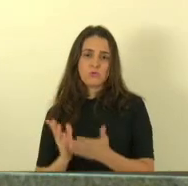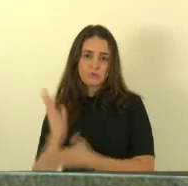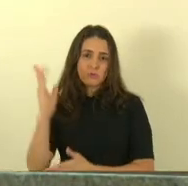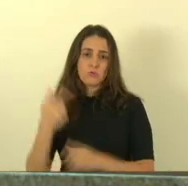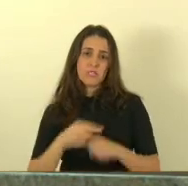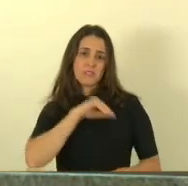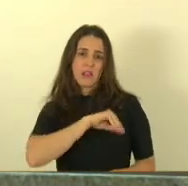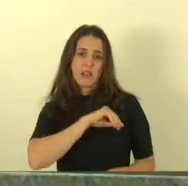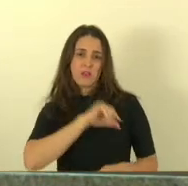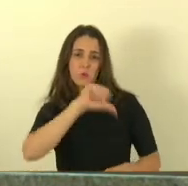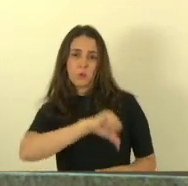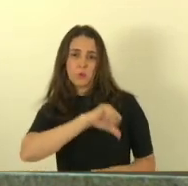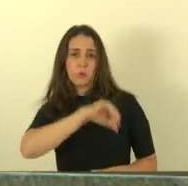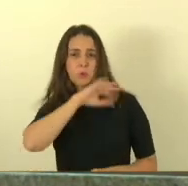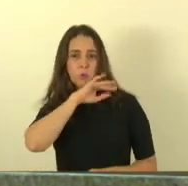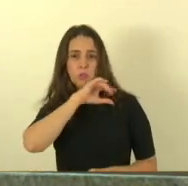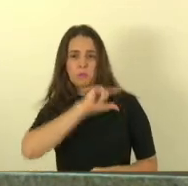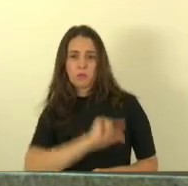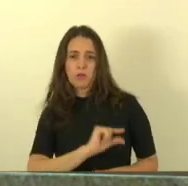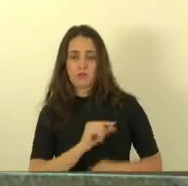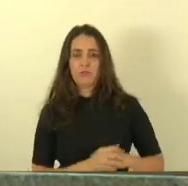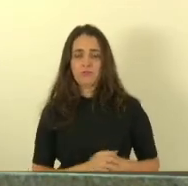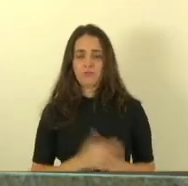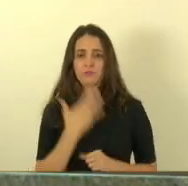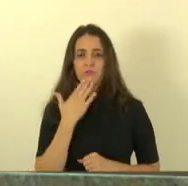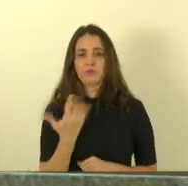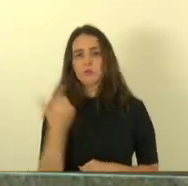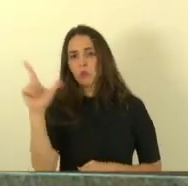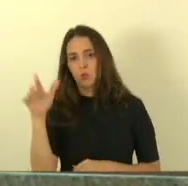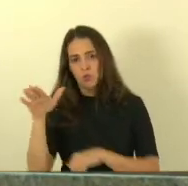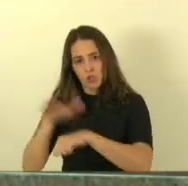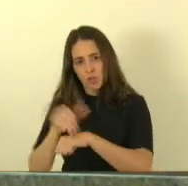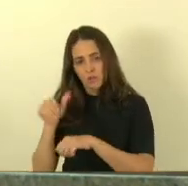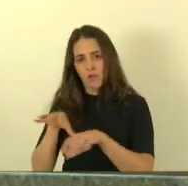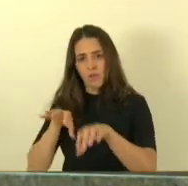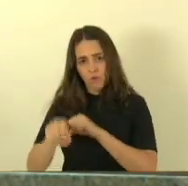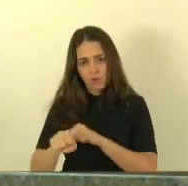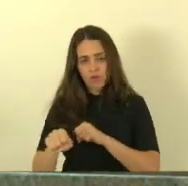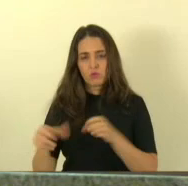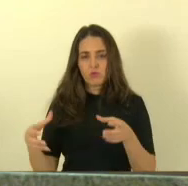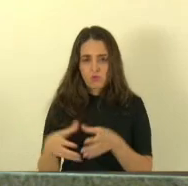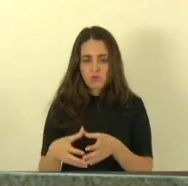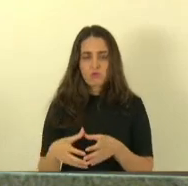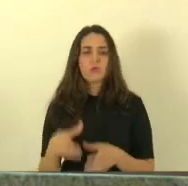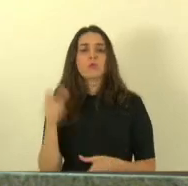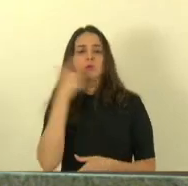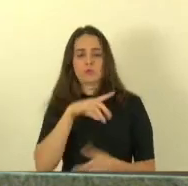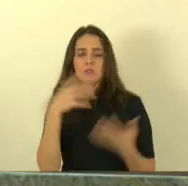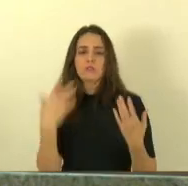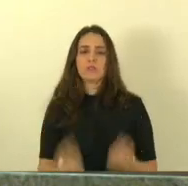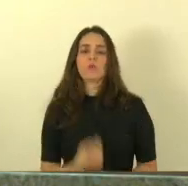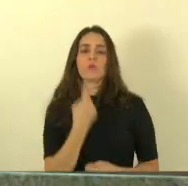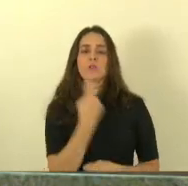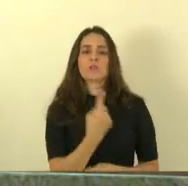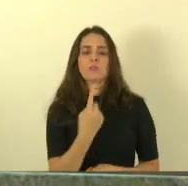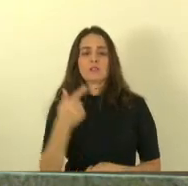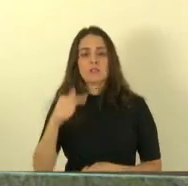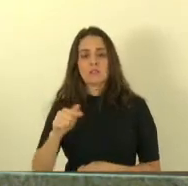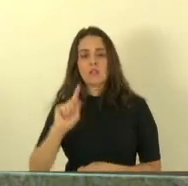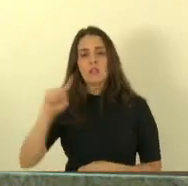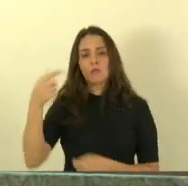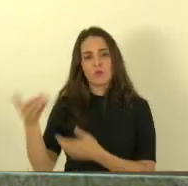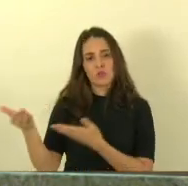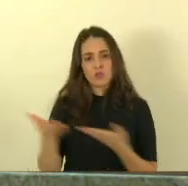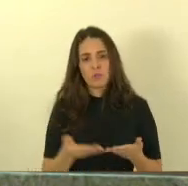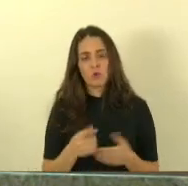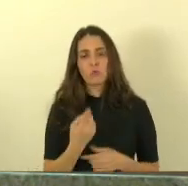baixos salários pedimos a ele que chamasse também uma nova turma e ele também atendeu o nosso prente chamando 117 que depois foram